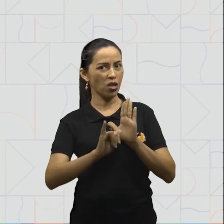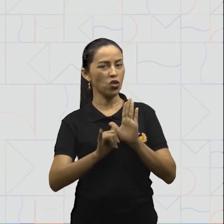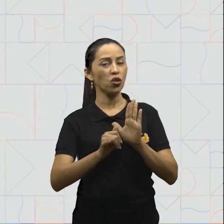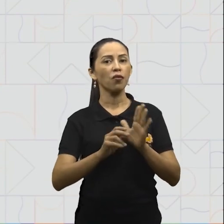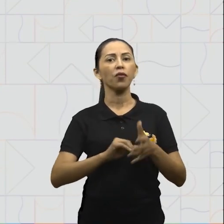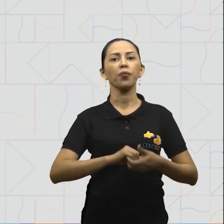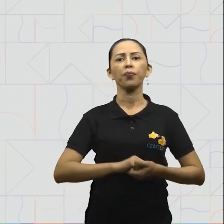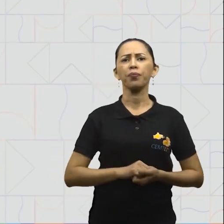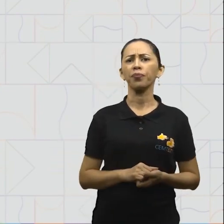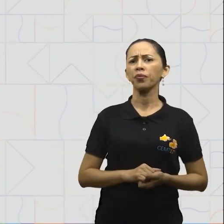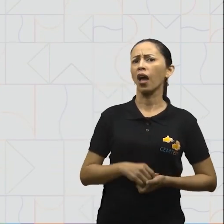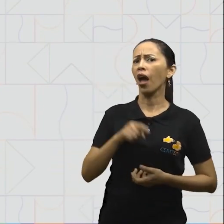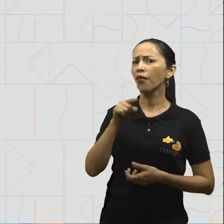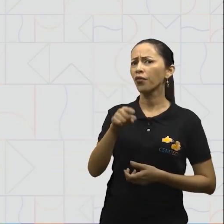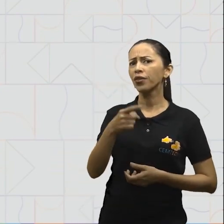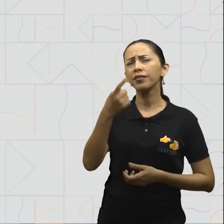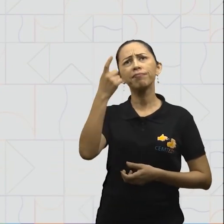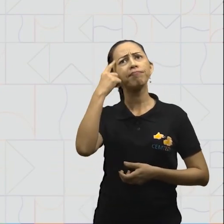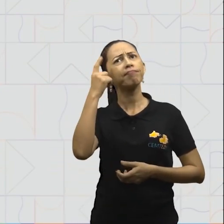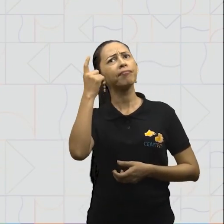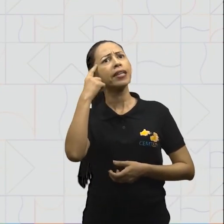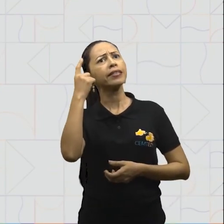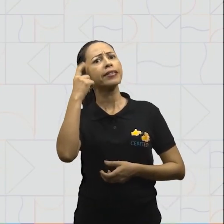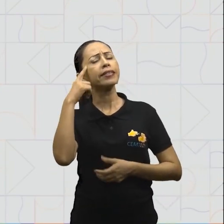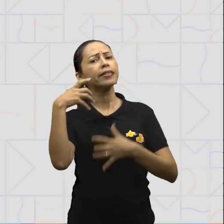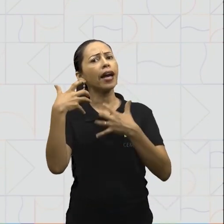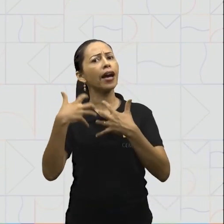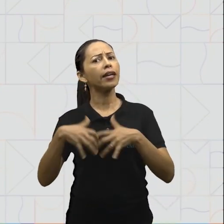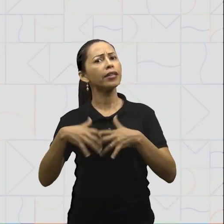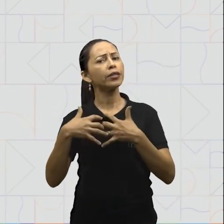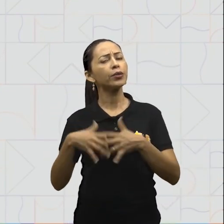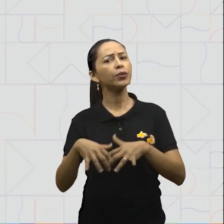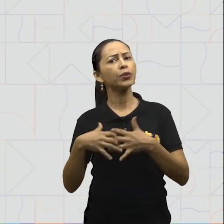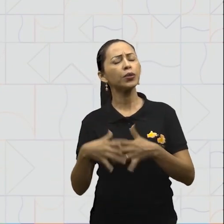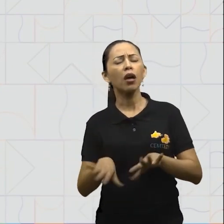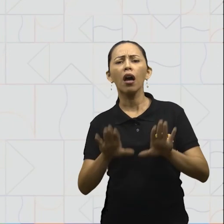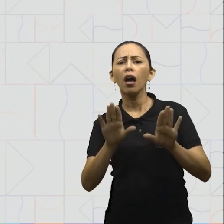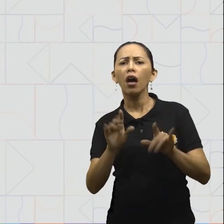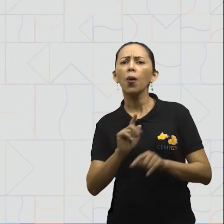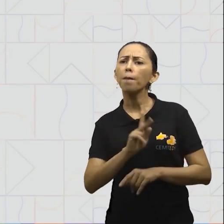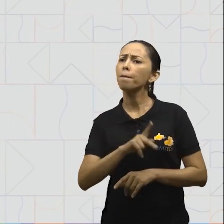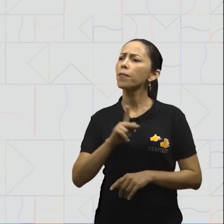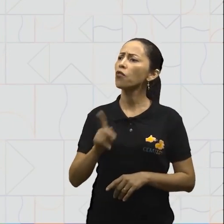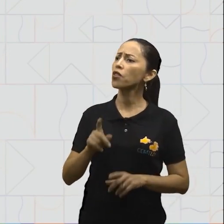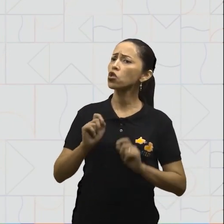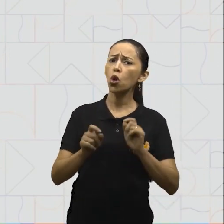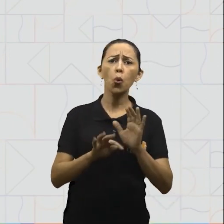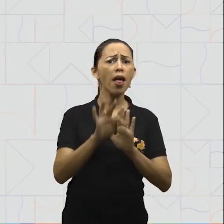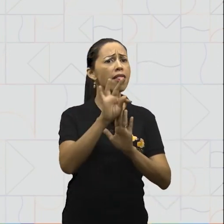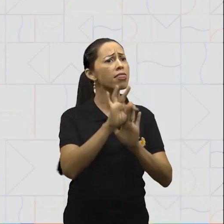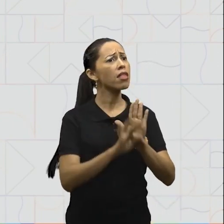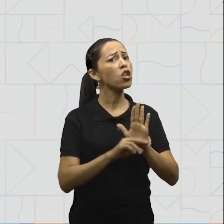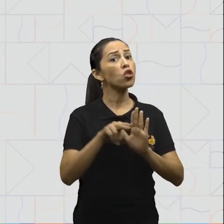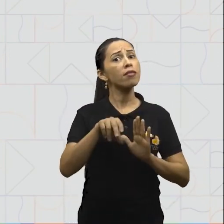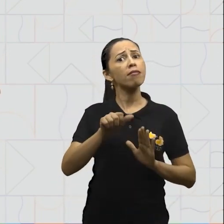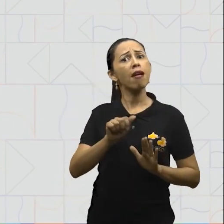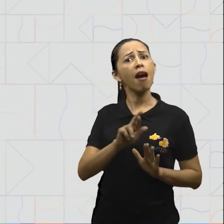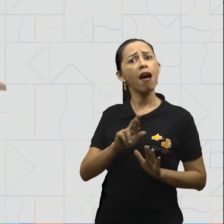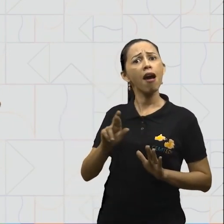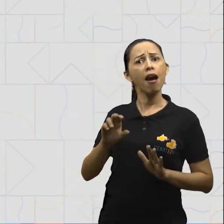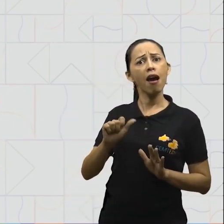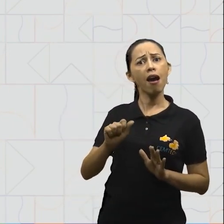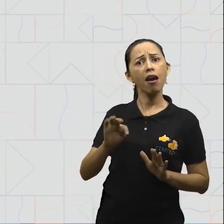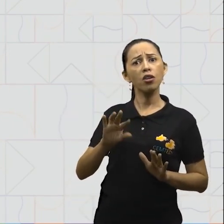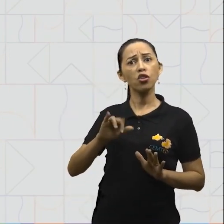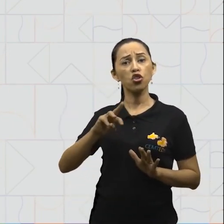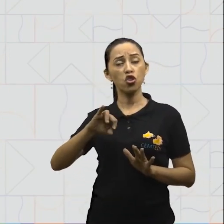Ah, e você deve estar se perguntando... Professora, o que são textos narrativos? Eu já vou lhe